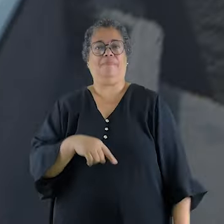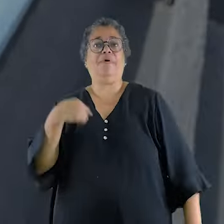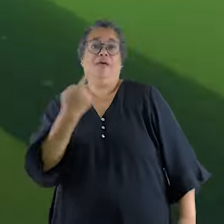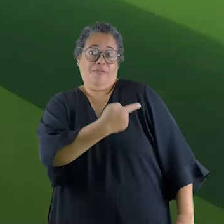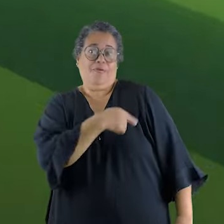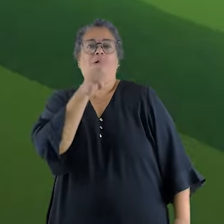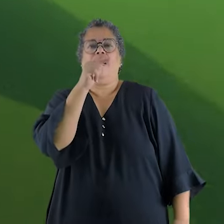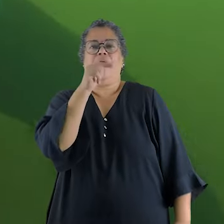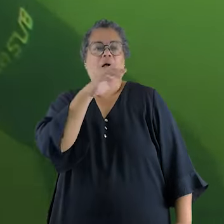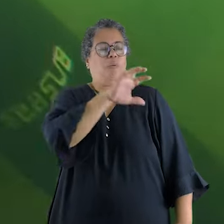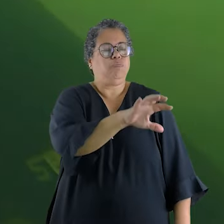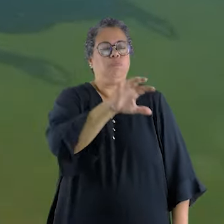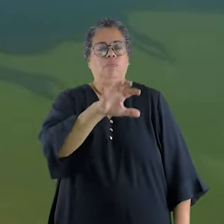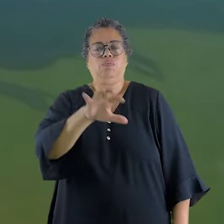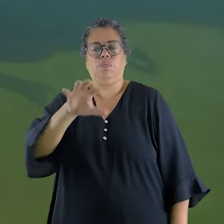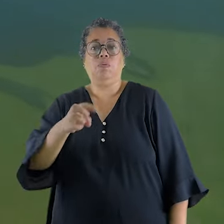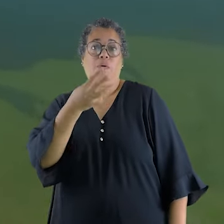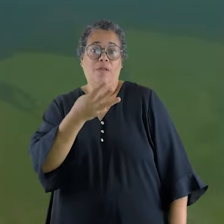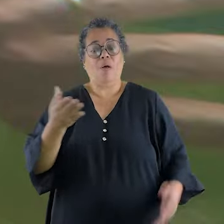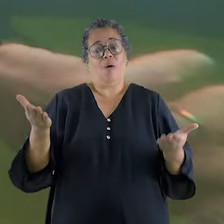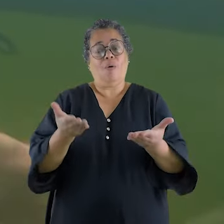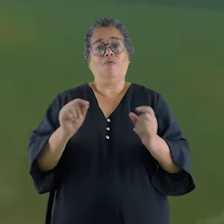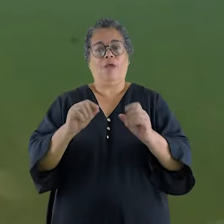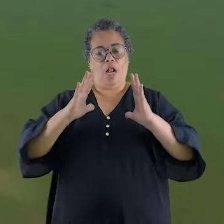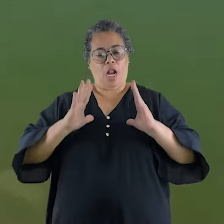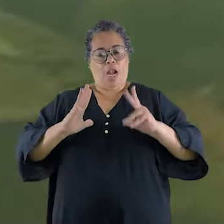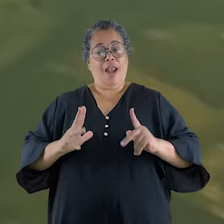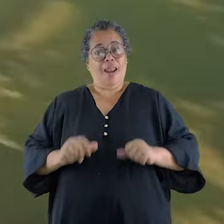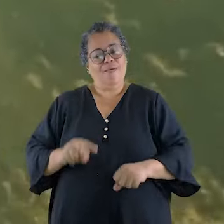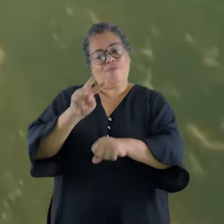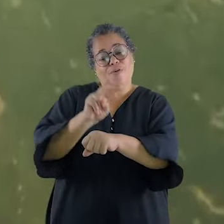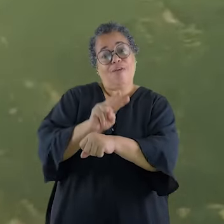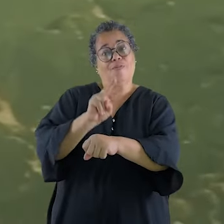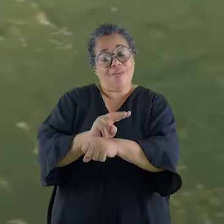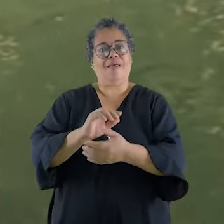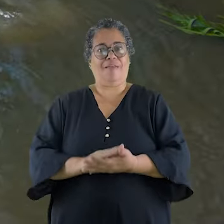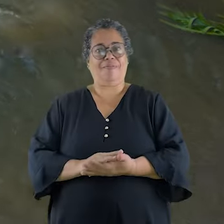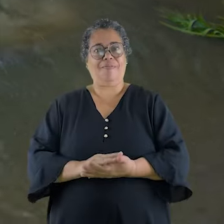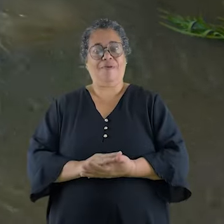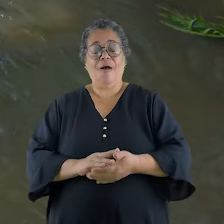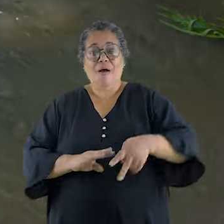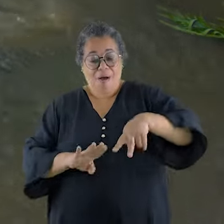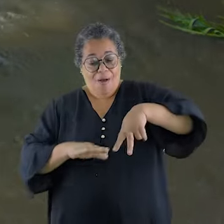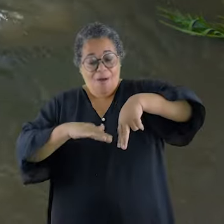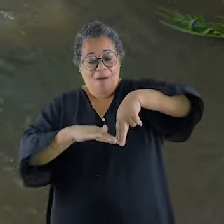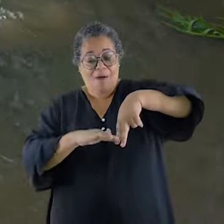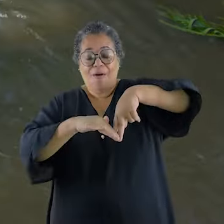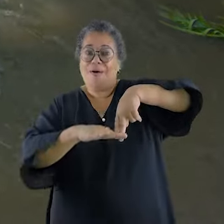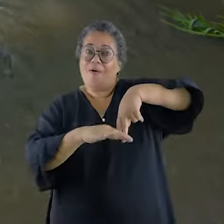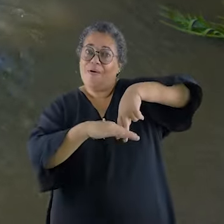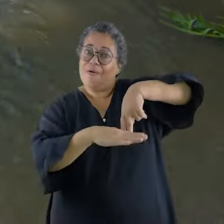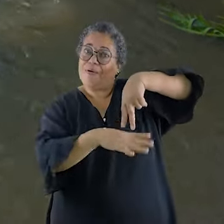Nossa água vem de três lugares. Hoje, todos preservados, limpinhos, cheios de vida. Aqui não deu pra mergulhar,